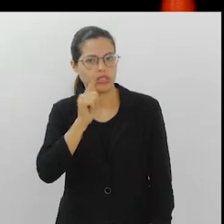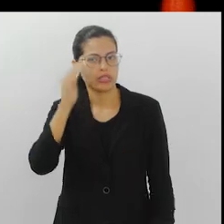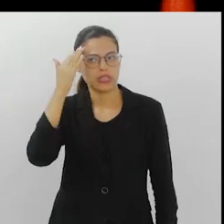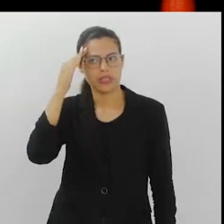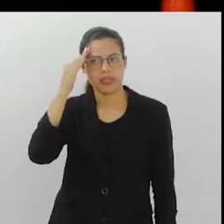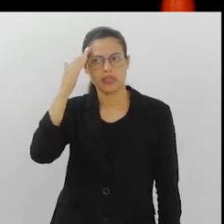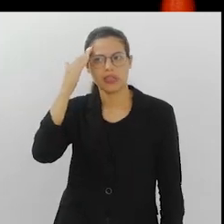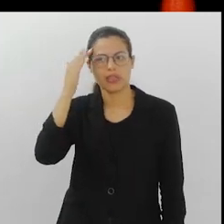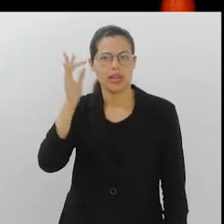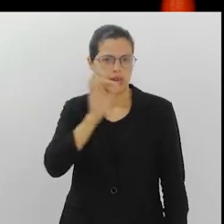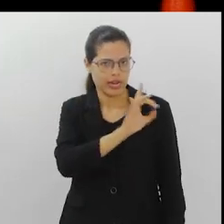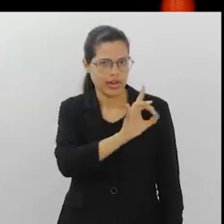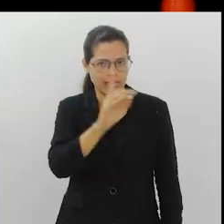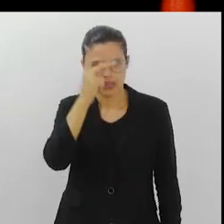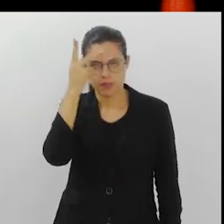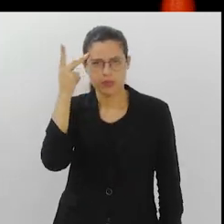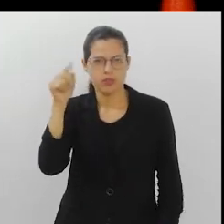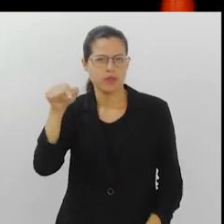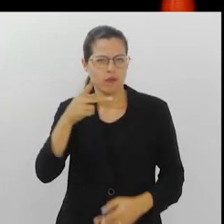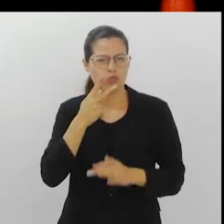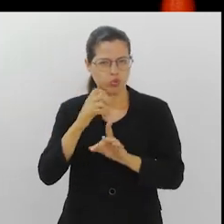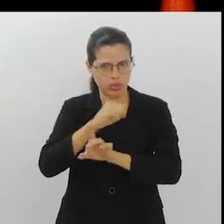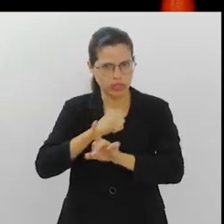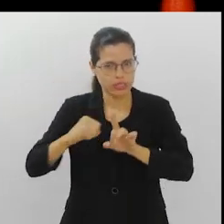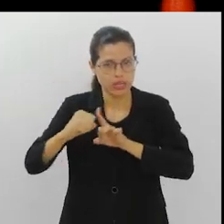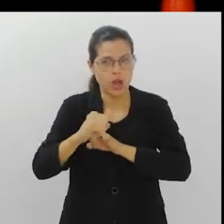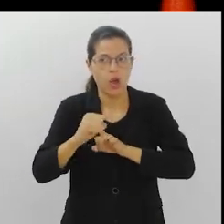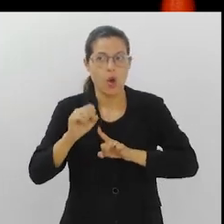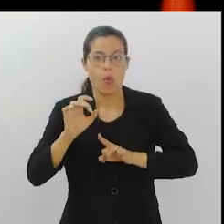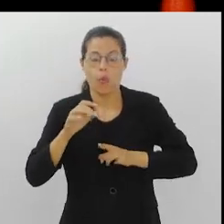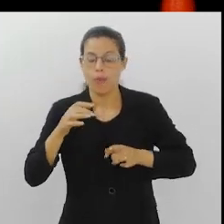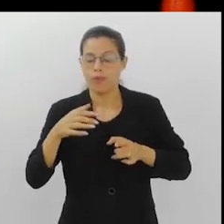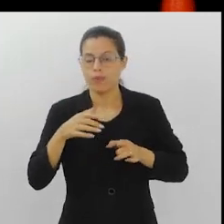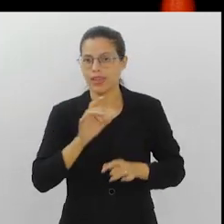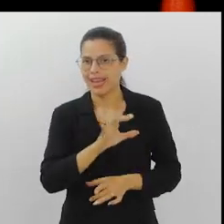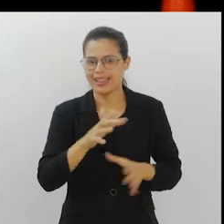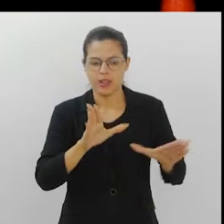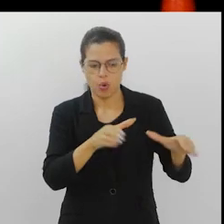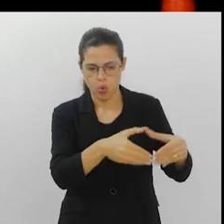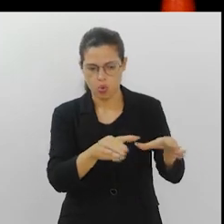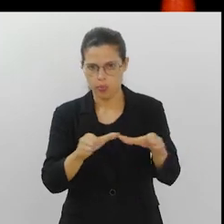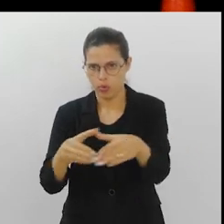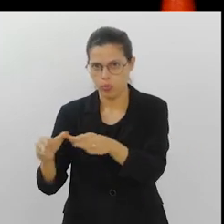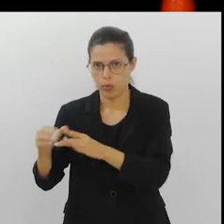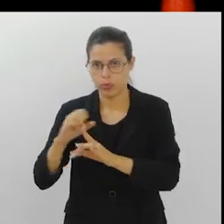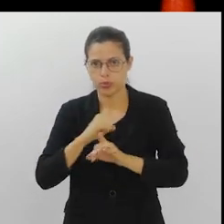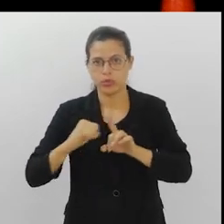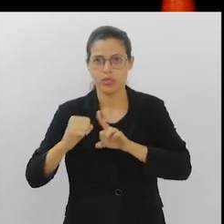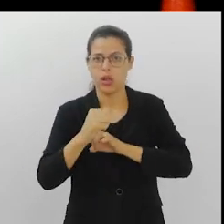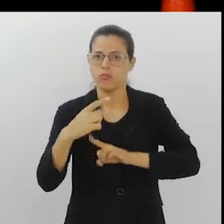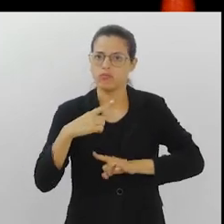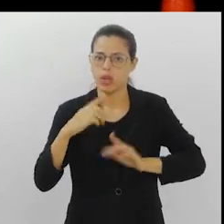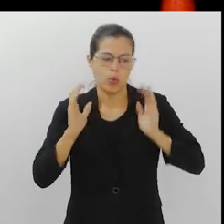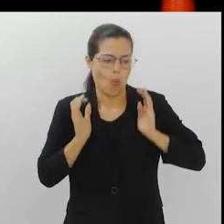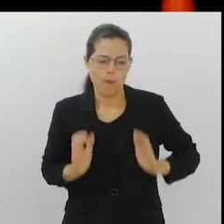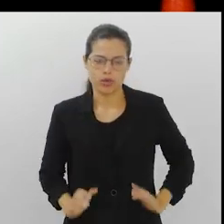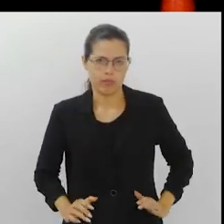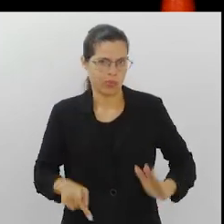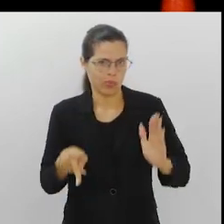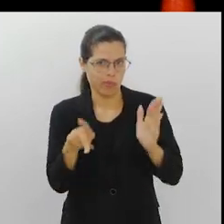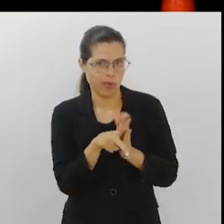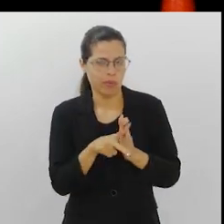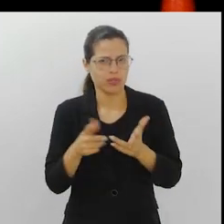a partir do pensamento que cada pessoa, você falou da questão social, cada extrato social traz em si já um próprio